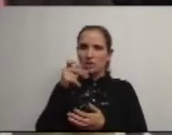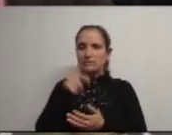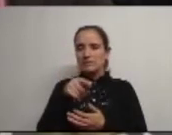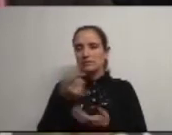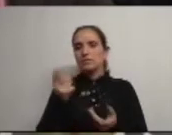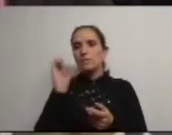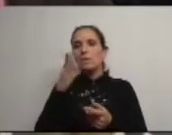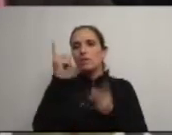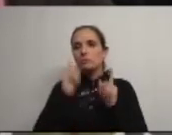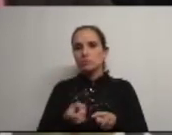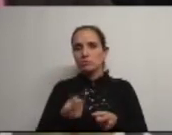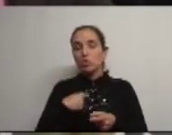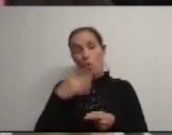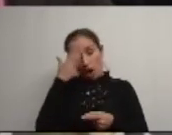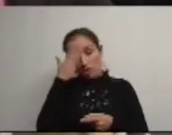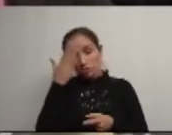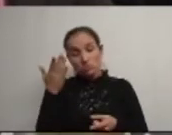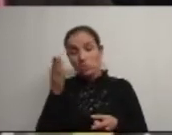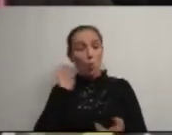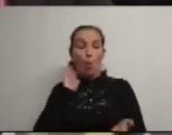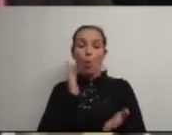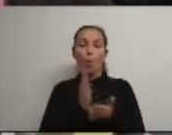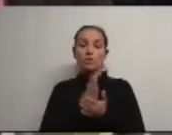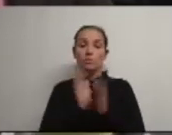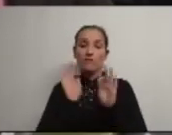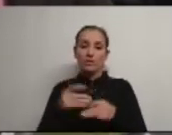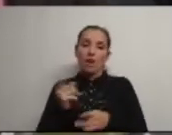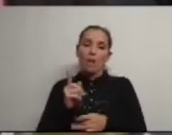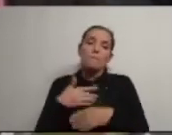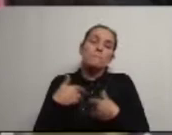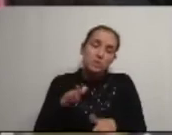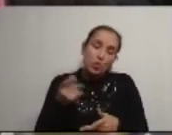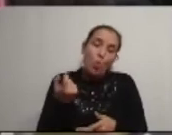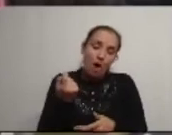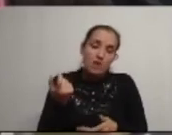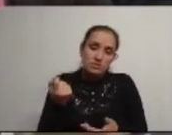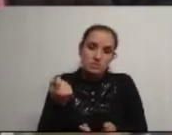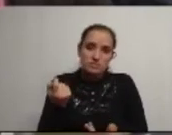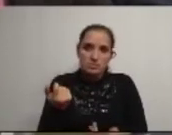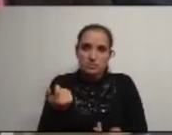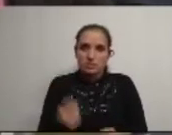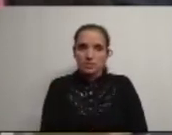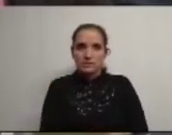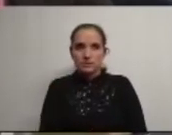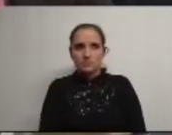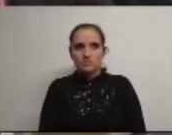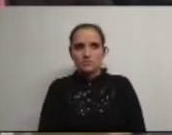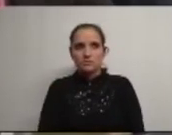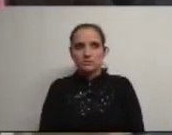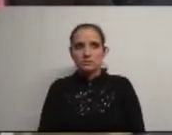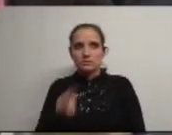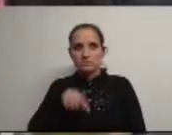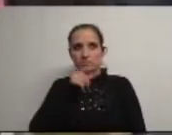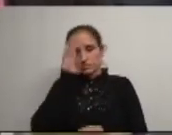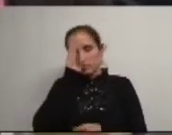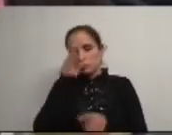primeira que iniciámos eu estou convencido que não será a última a ser concluída mas é é quase quase a última a ser concluída e nós estamos